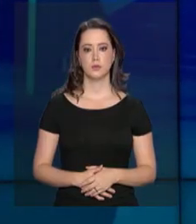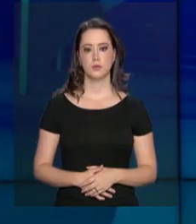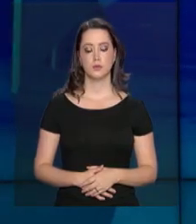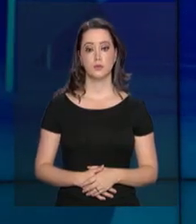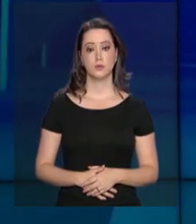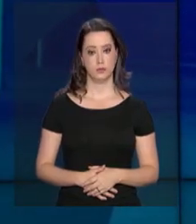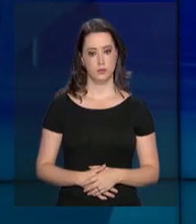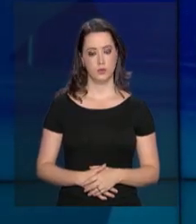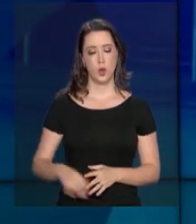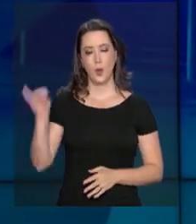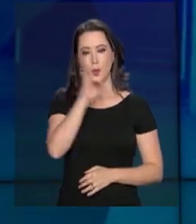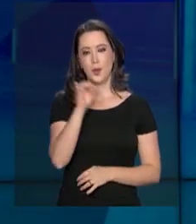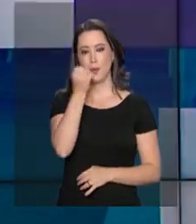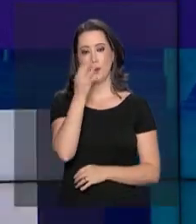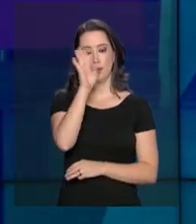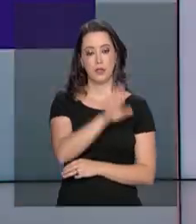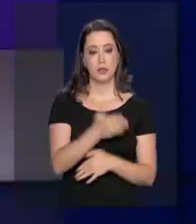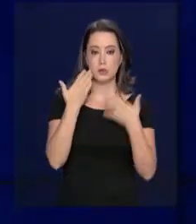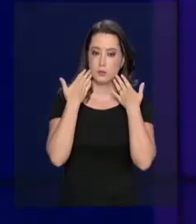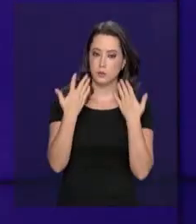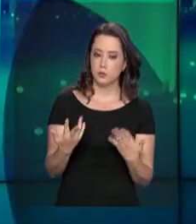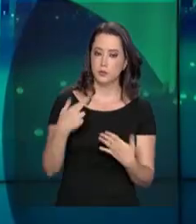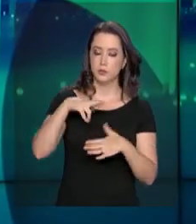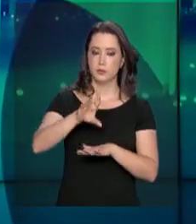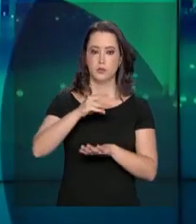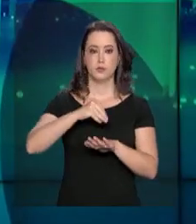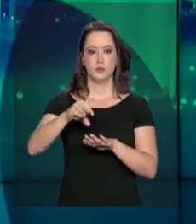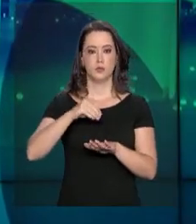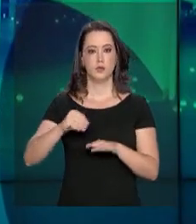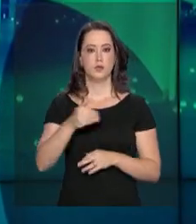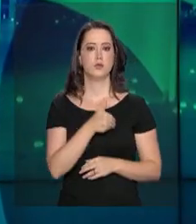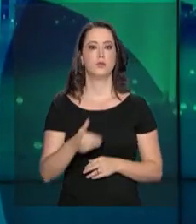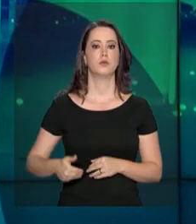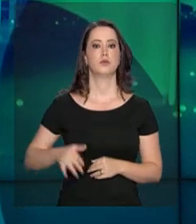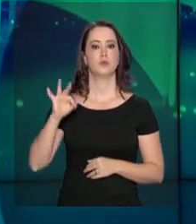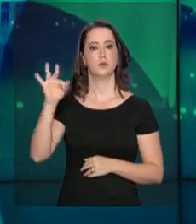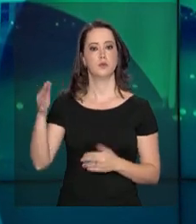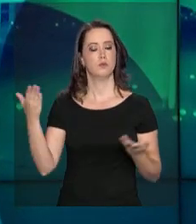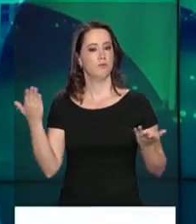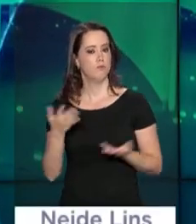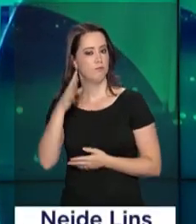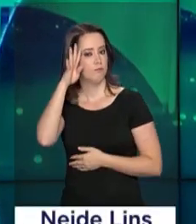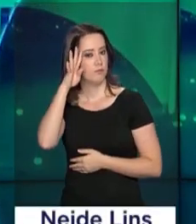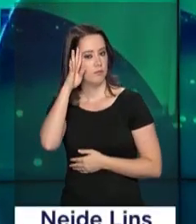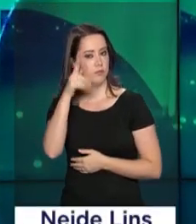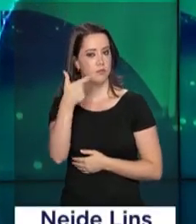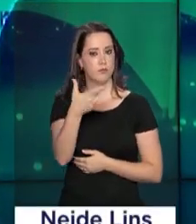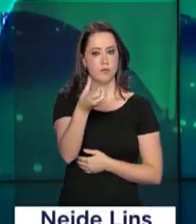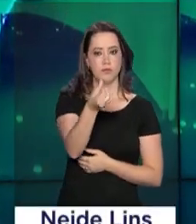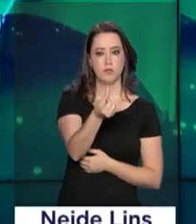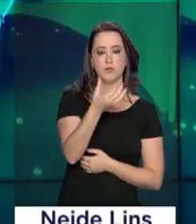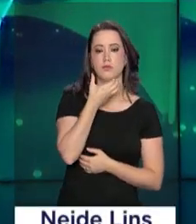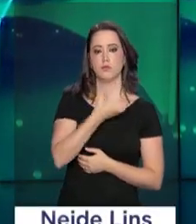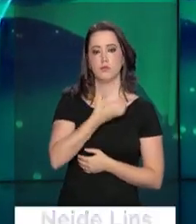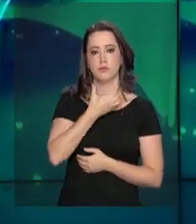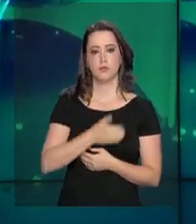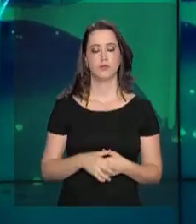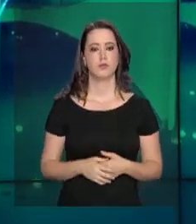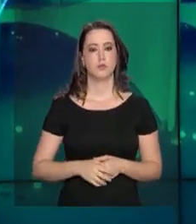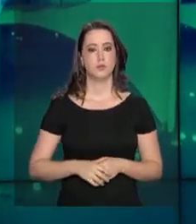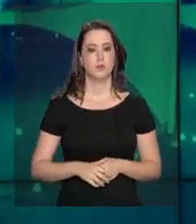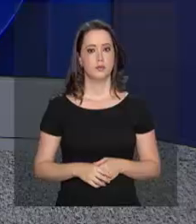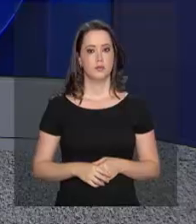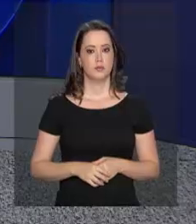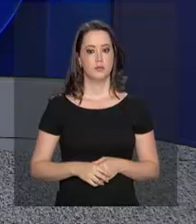Olá, boa tarde. Começa agora o repórter NBR com as notícias do governo federal desta quarta-feira, 26 de